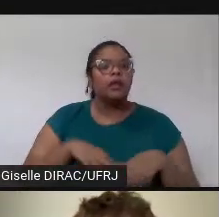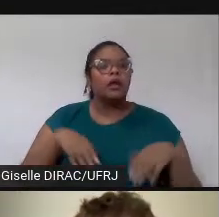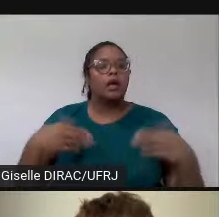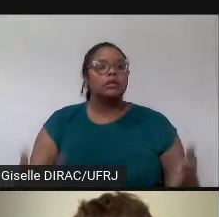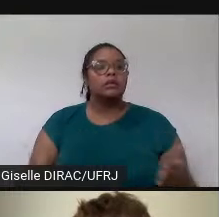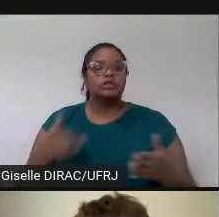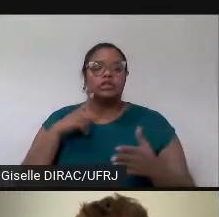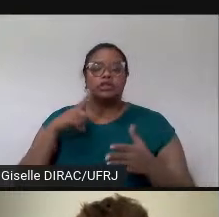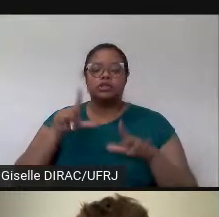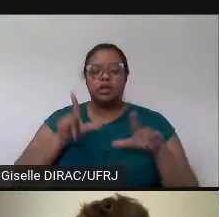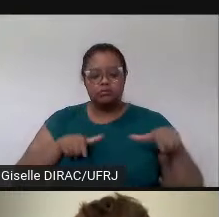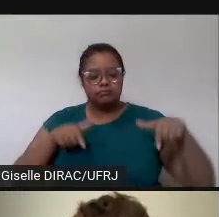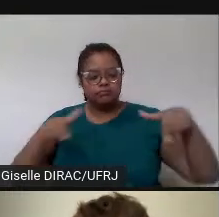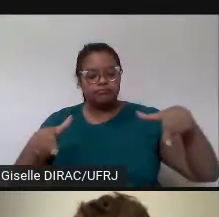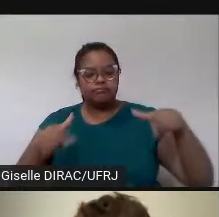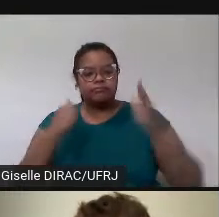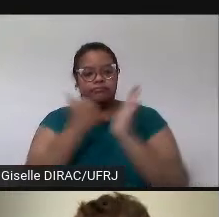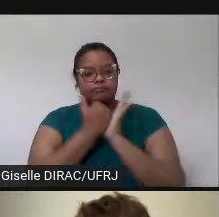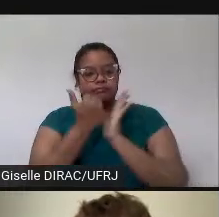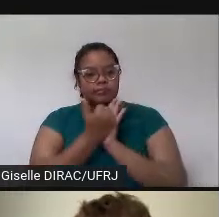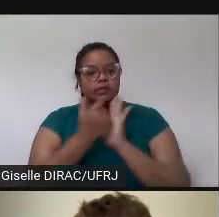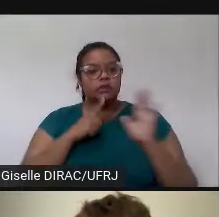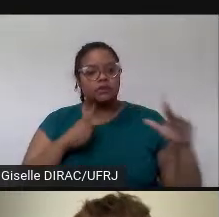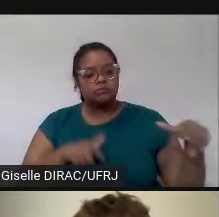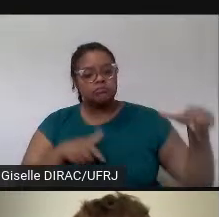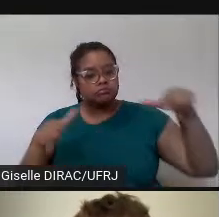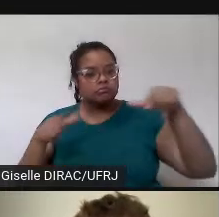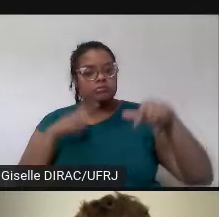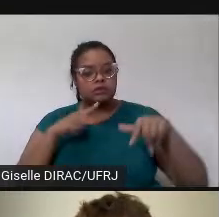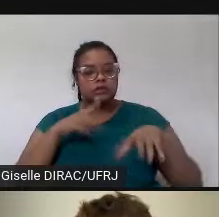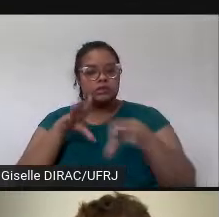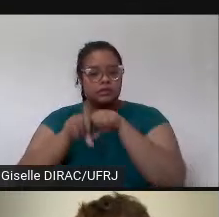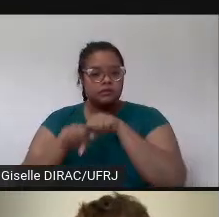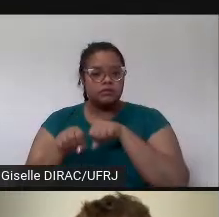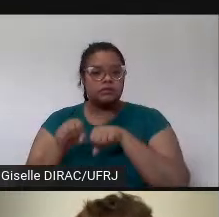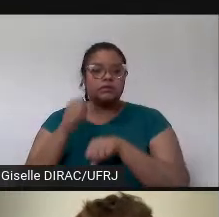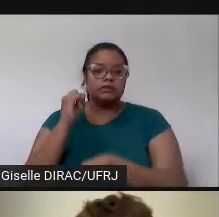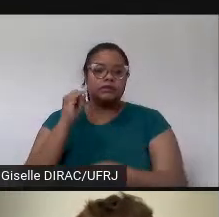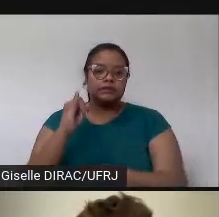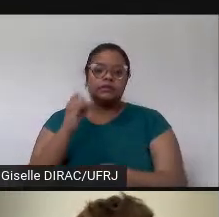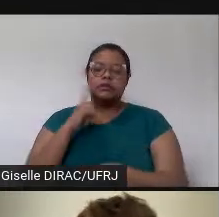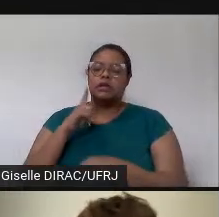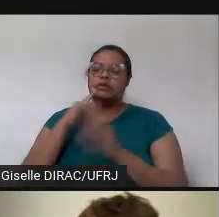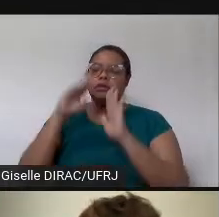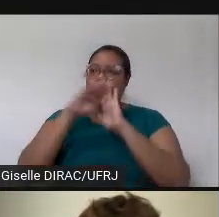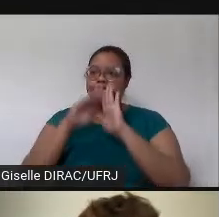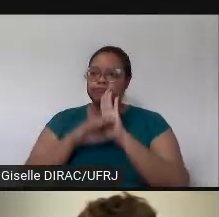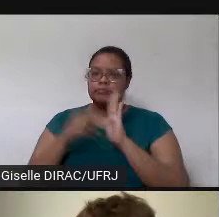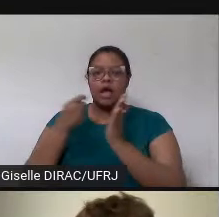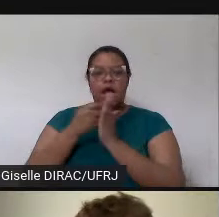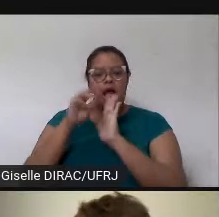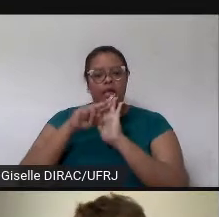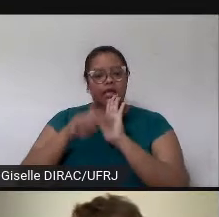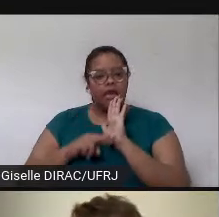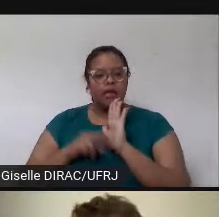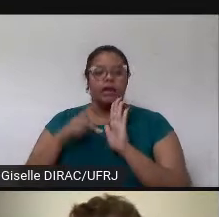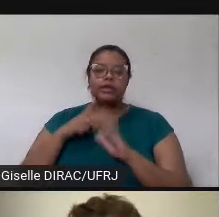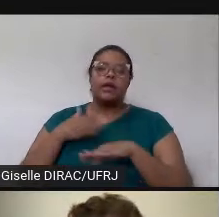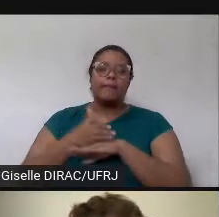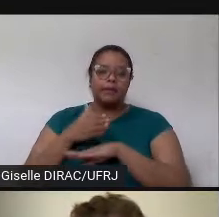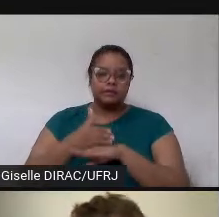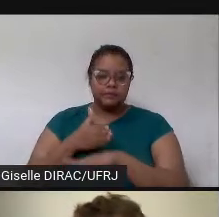recebem certificados pela participação ao final do curso, se cumprirem os requisitos, que normalmente é a participação nas aulas.